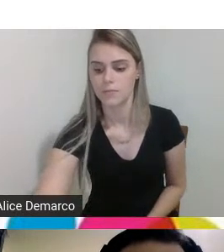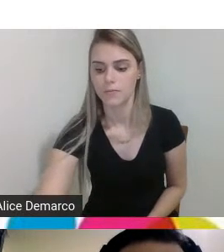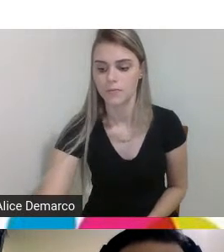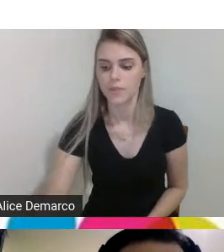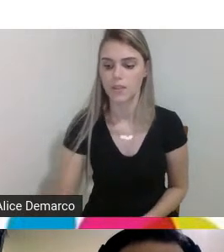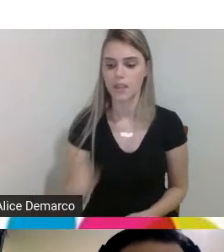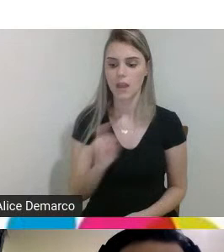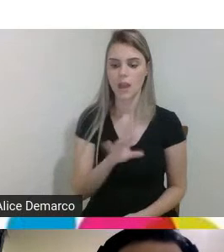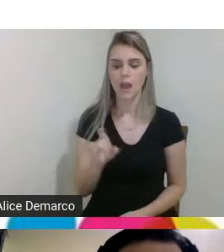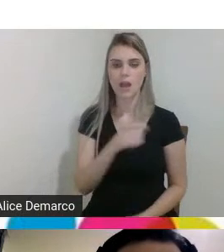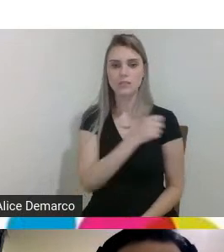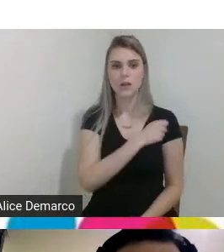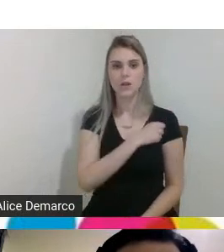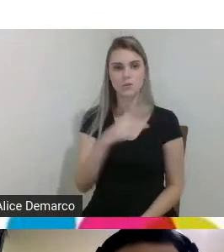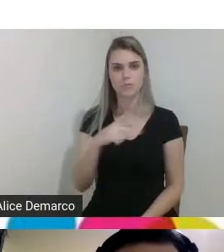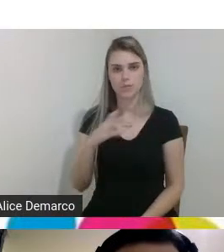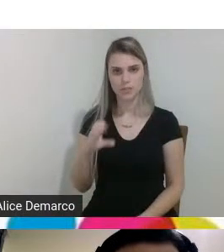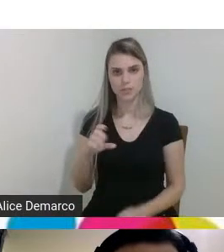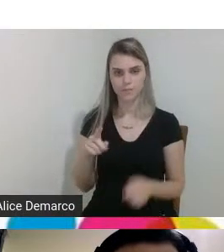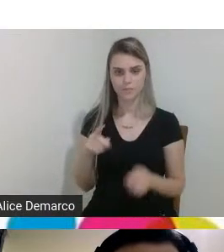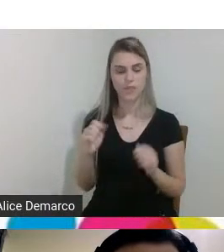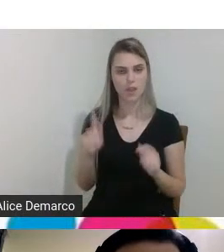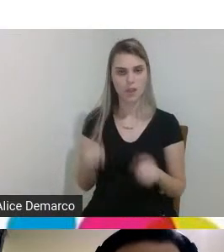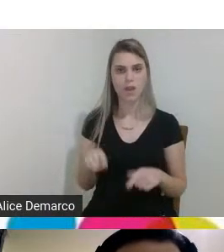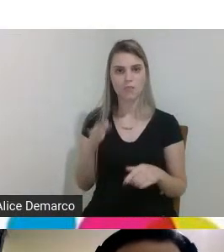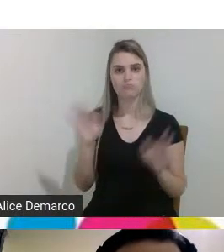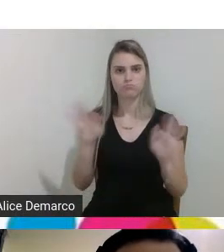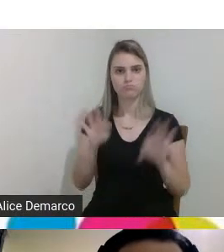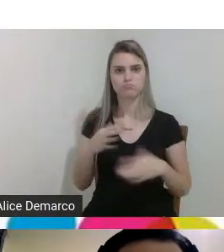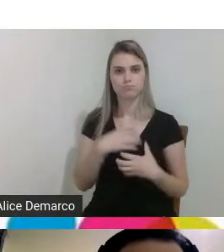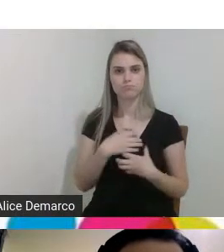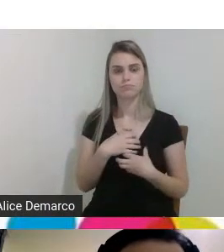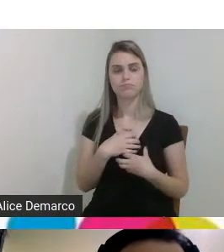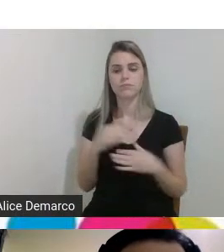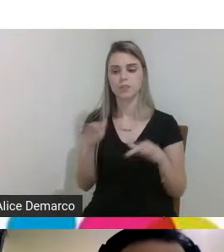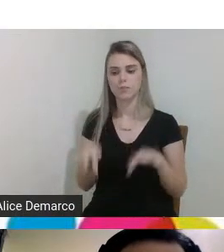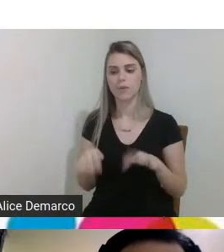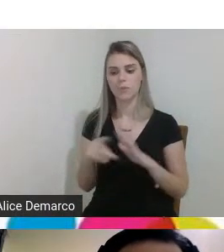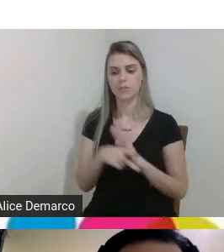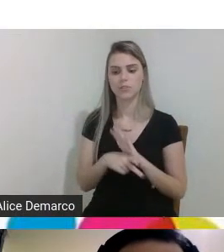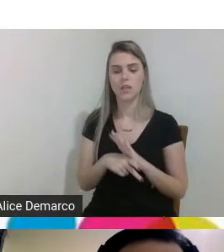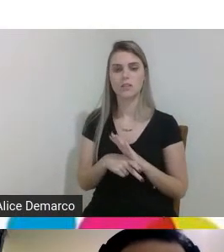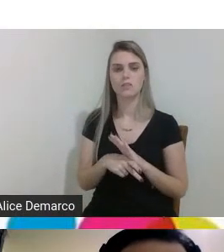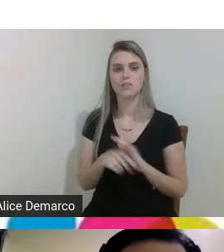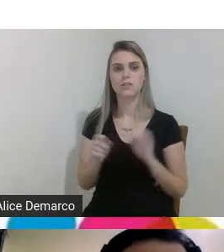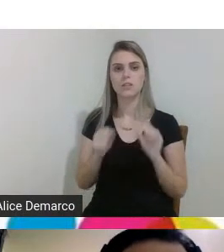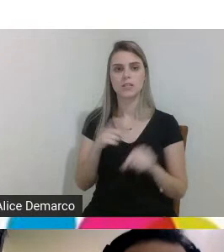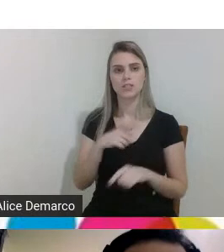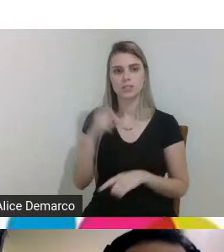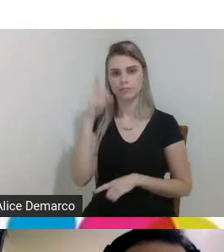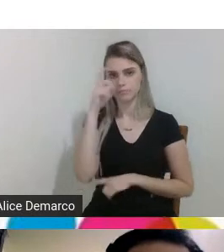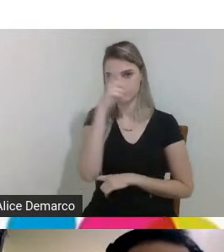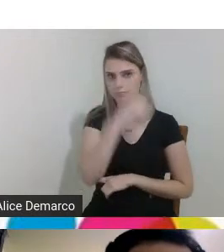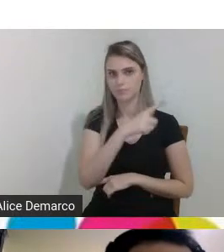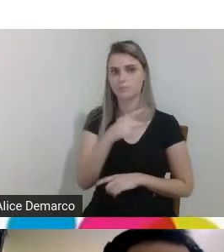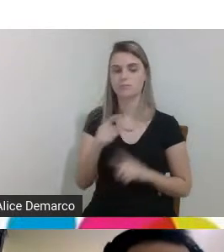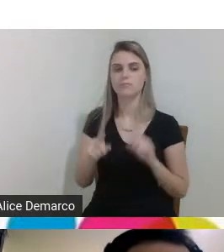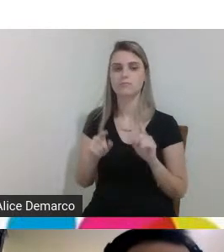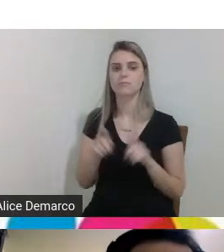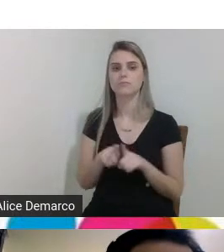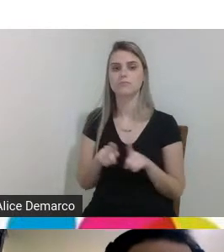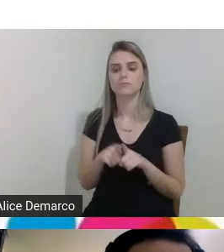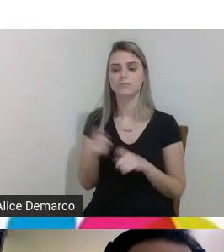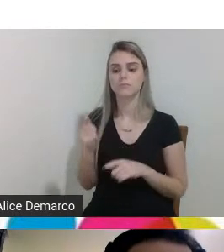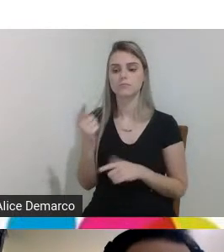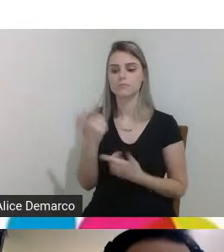e foi muito gratificante a parte final do projeto e em vê-lo aquele aluno que tinha dificuldade que não conseguia segurar